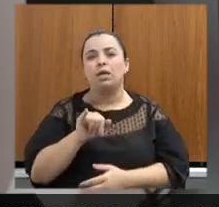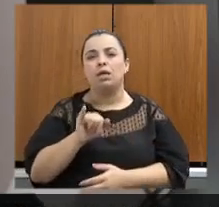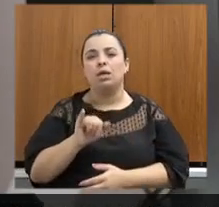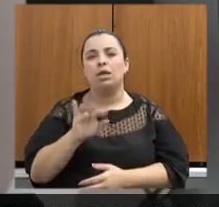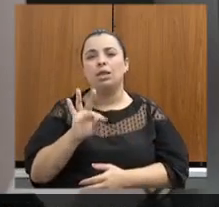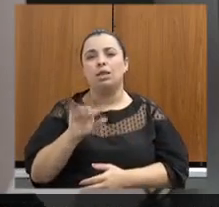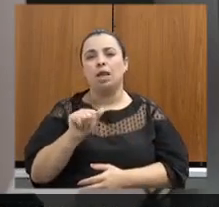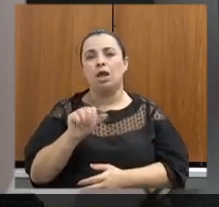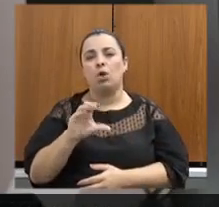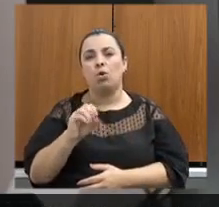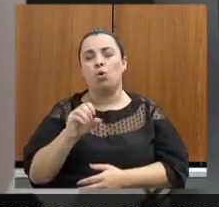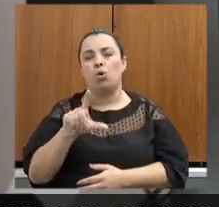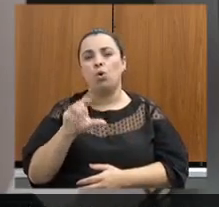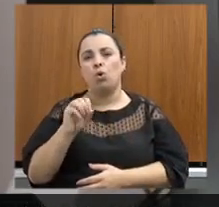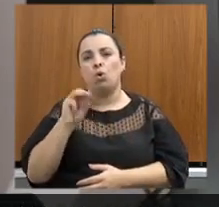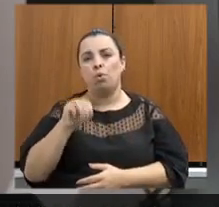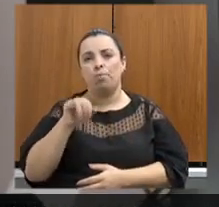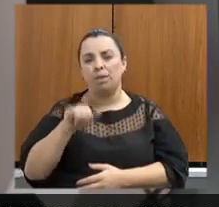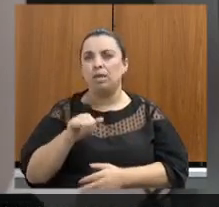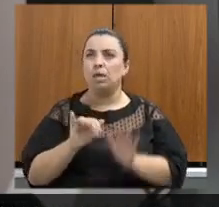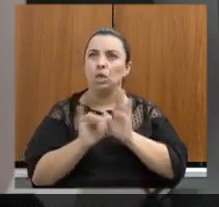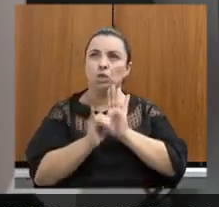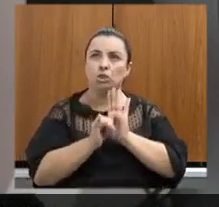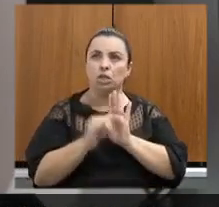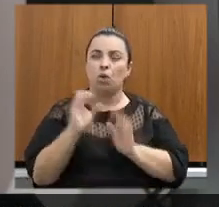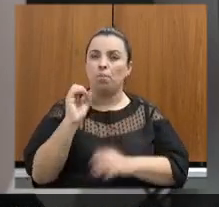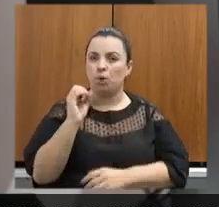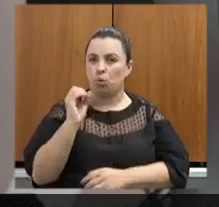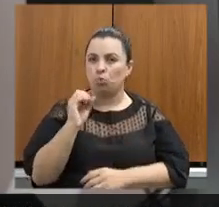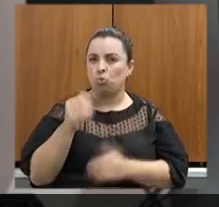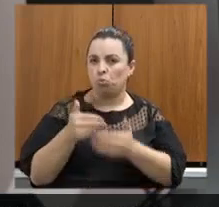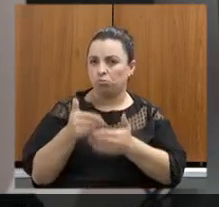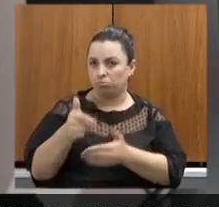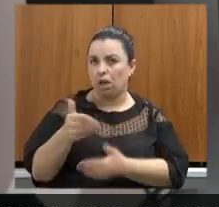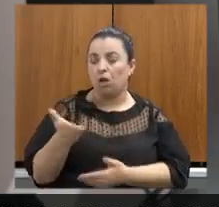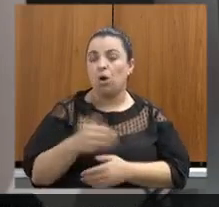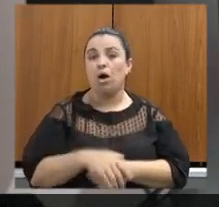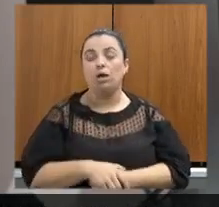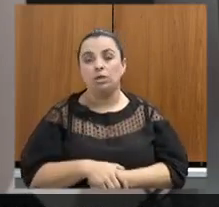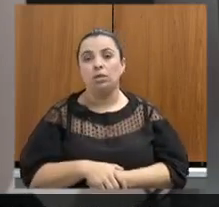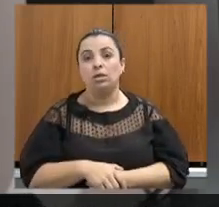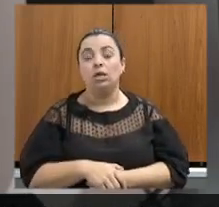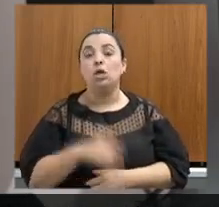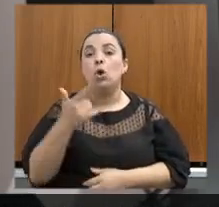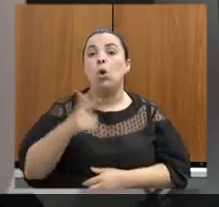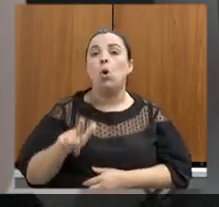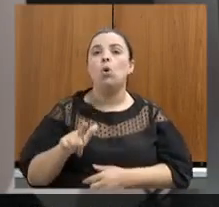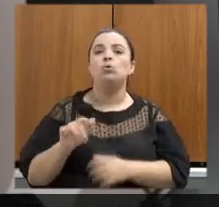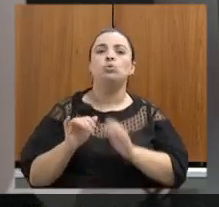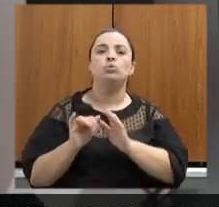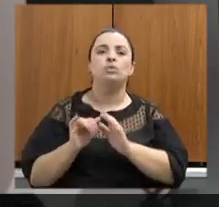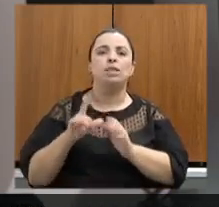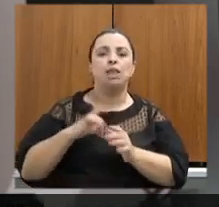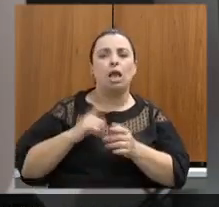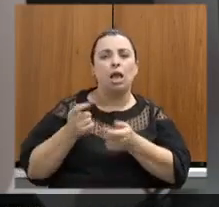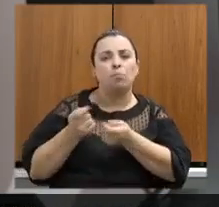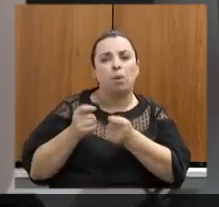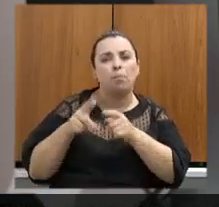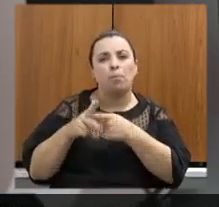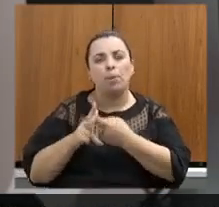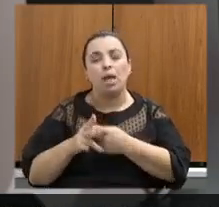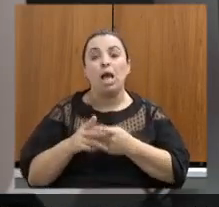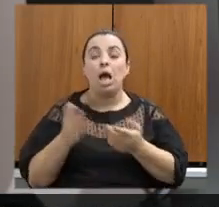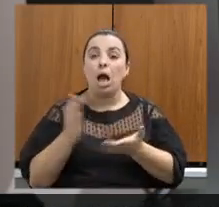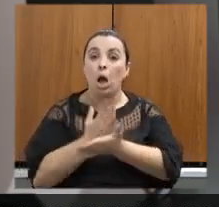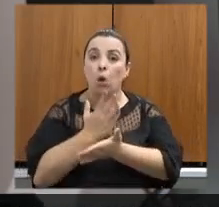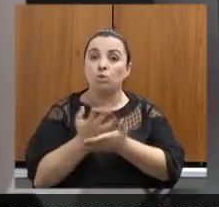do edital de licitação para outubro desse ano, e alguns outros sendo modelados, alguns em parceria com o BNDES,